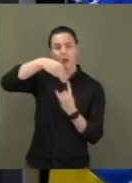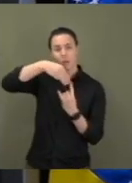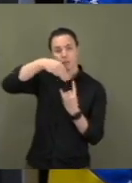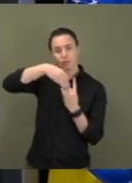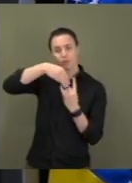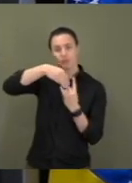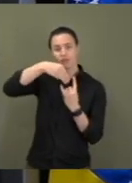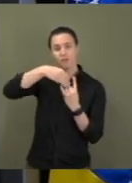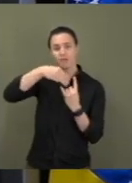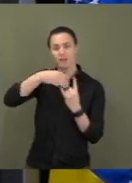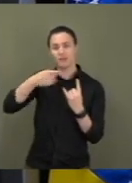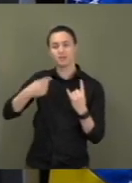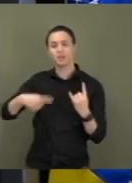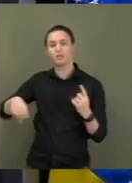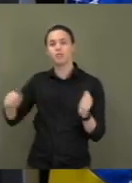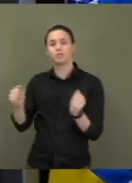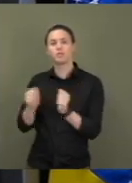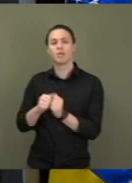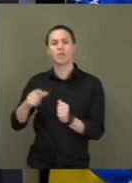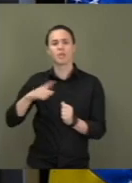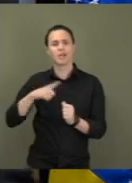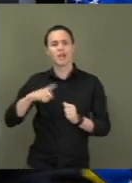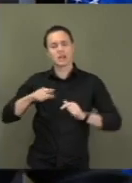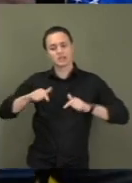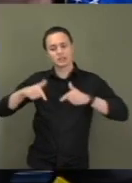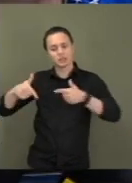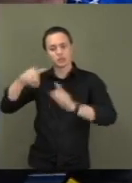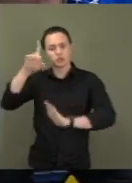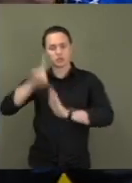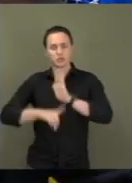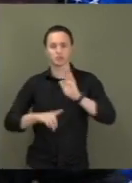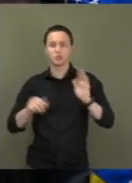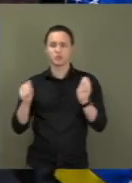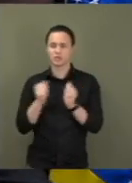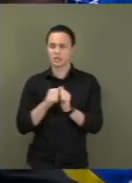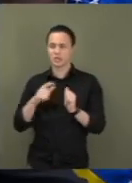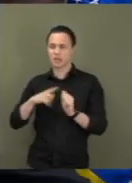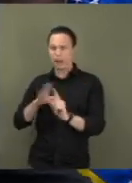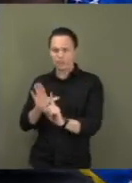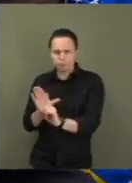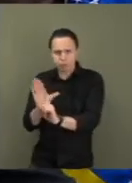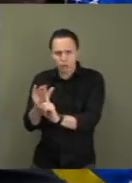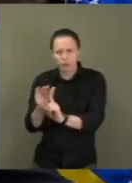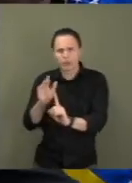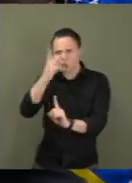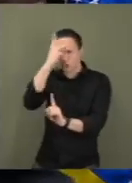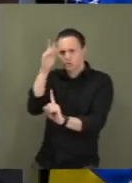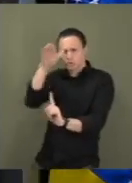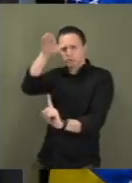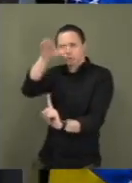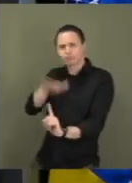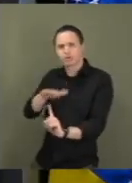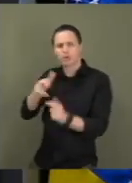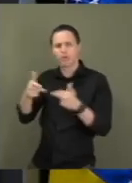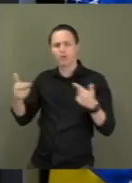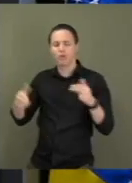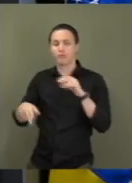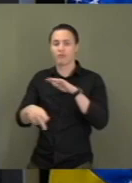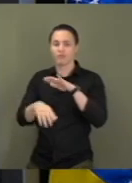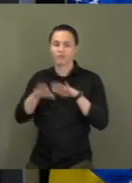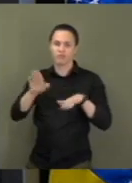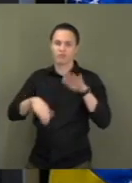denúncias de violação de direitos e de abuso de autoridade, feitas por